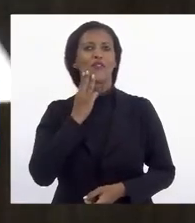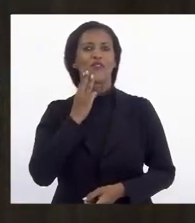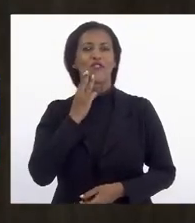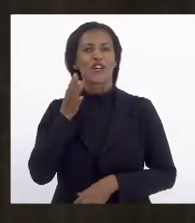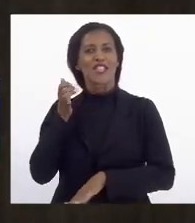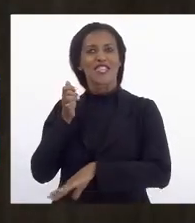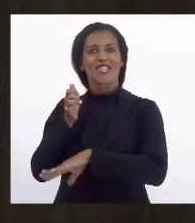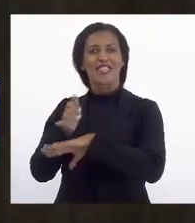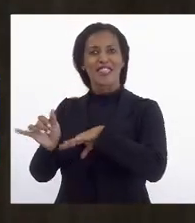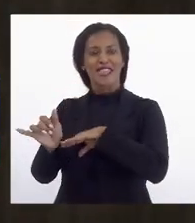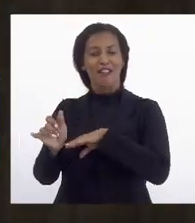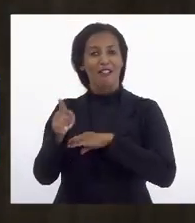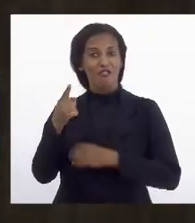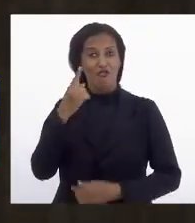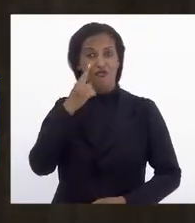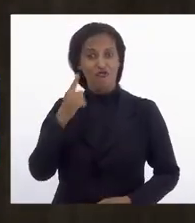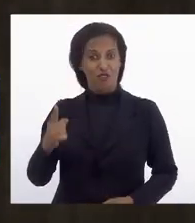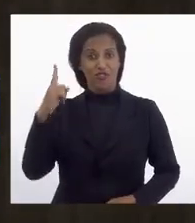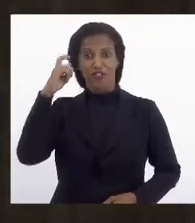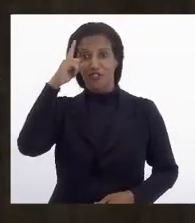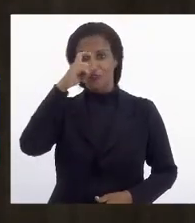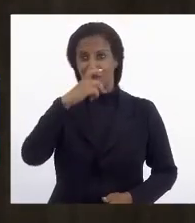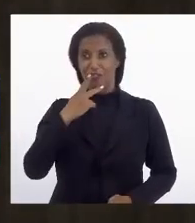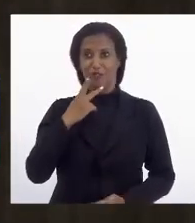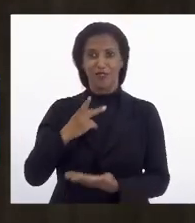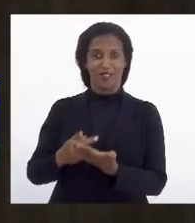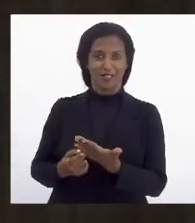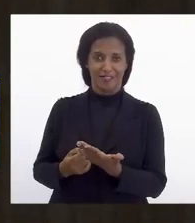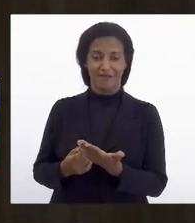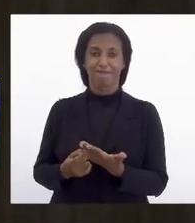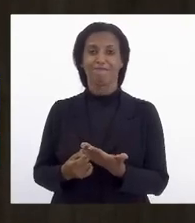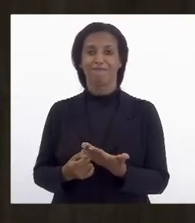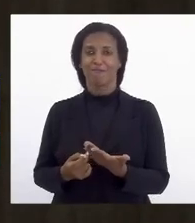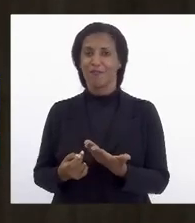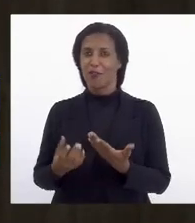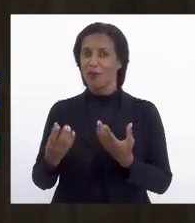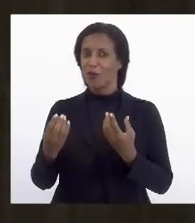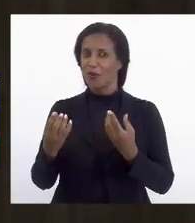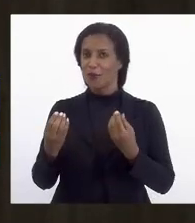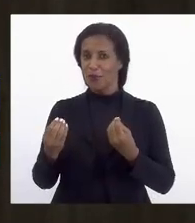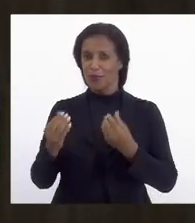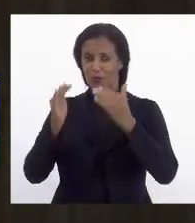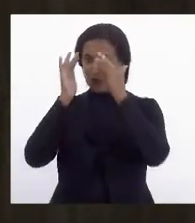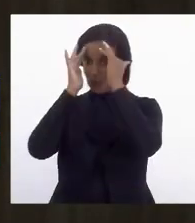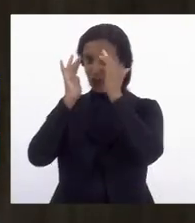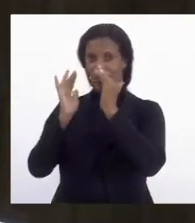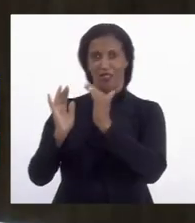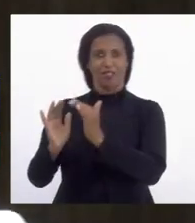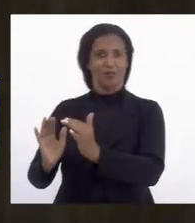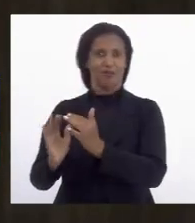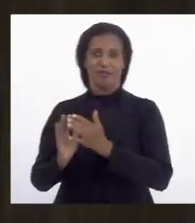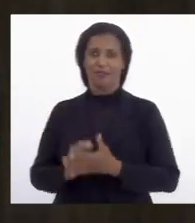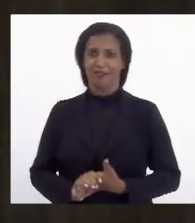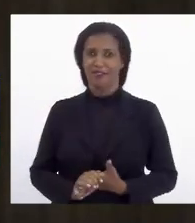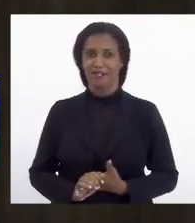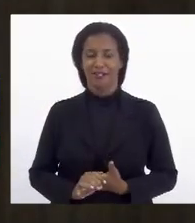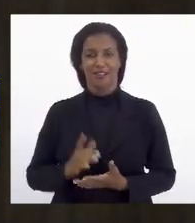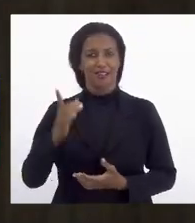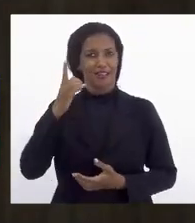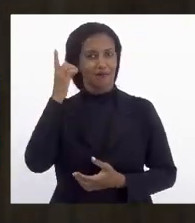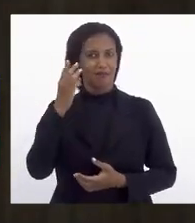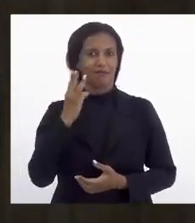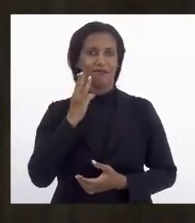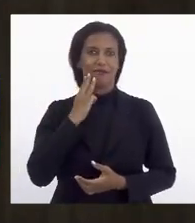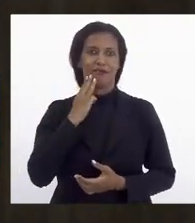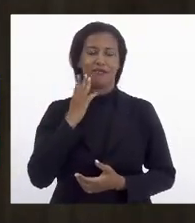equivocou e olha que é difícil dizer isso com muita vene a respeito deputado Valdeck mas